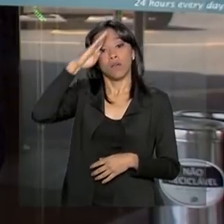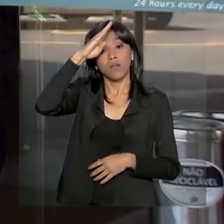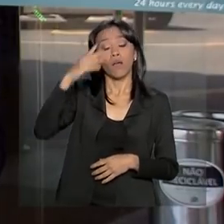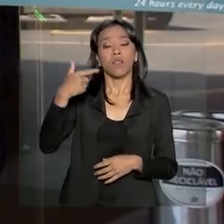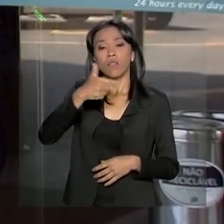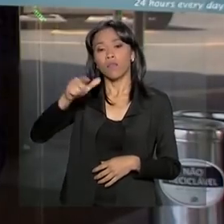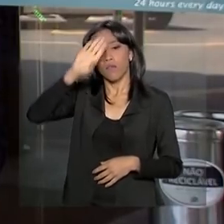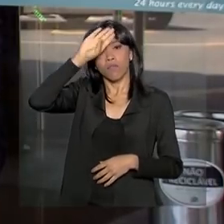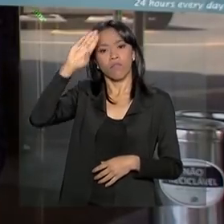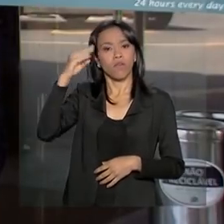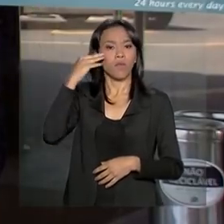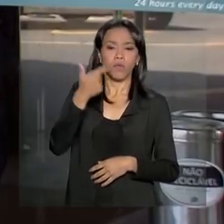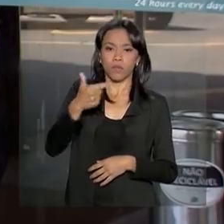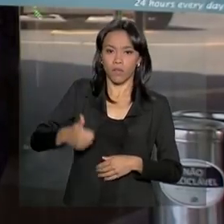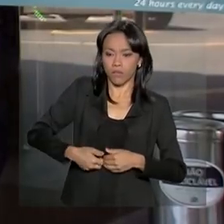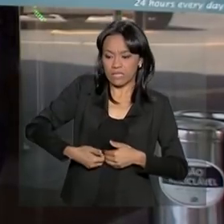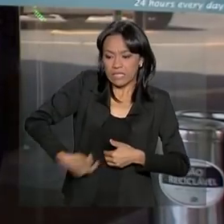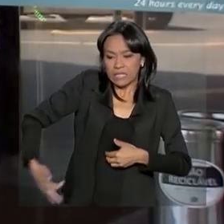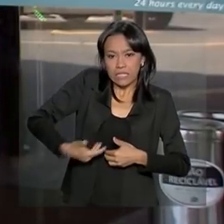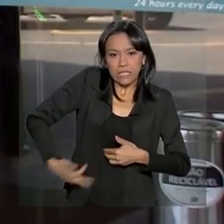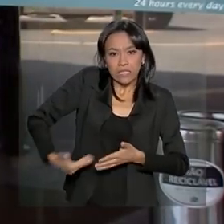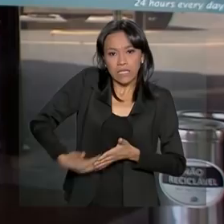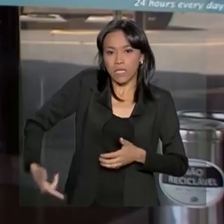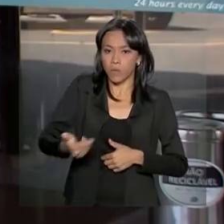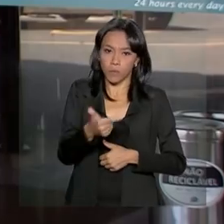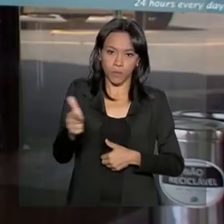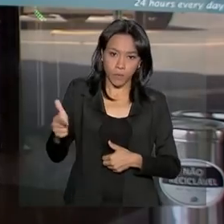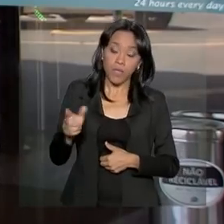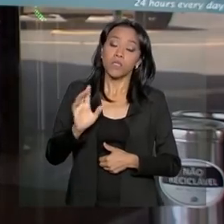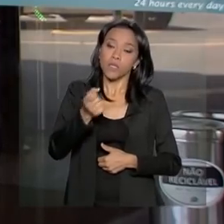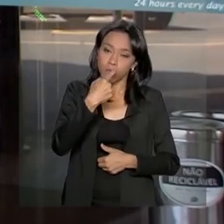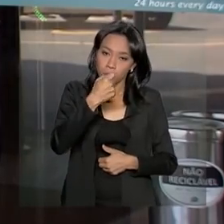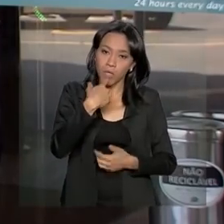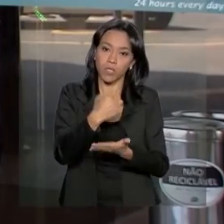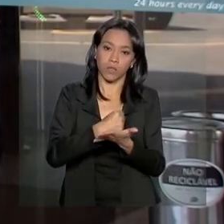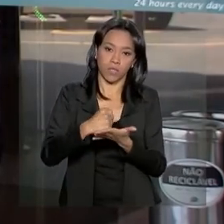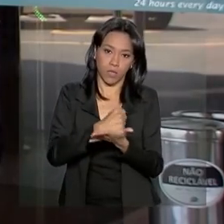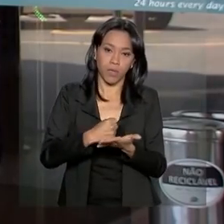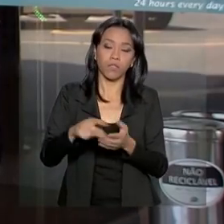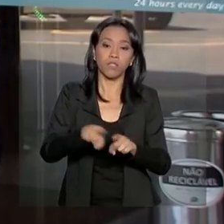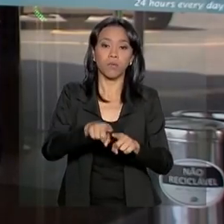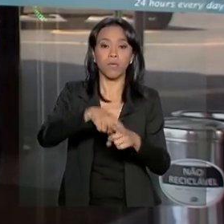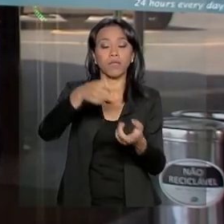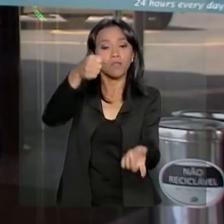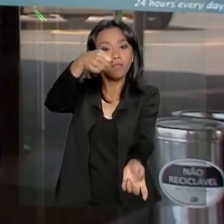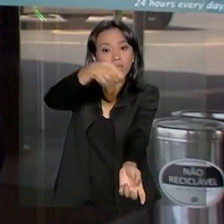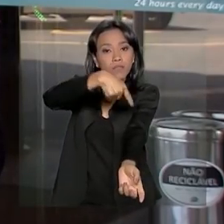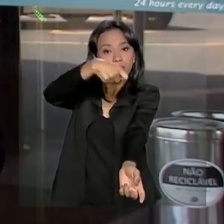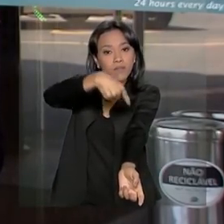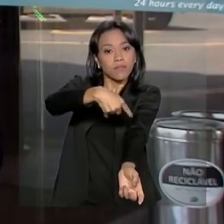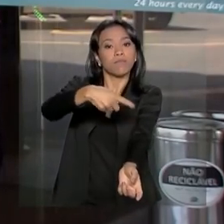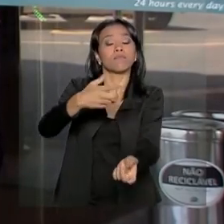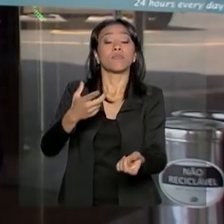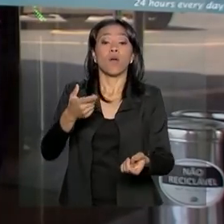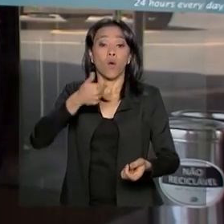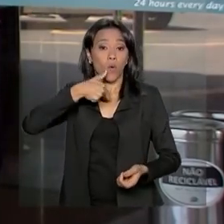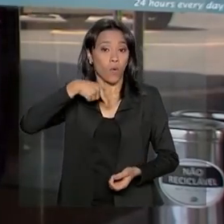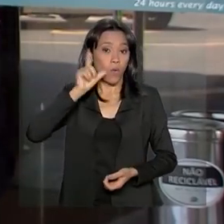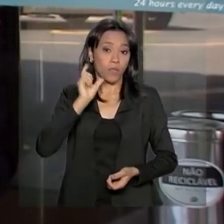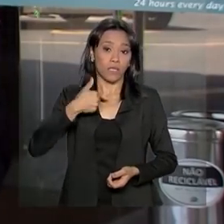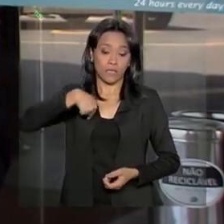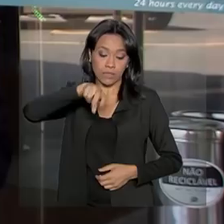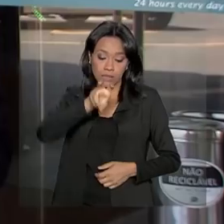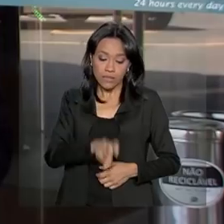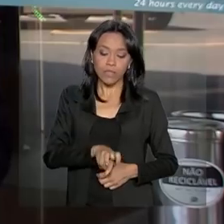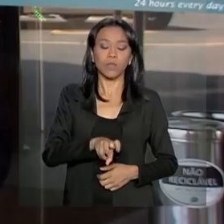outra complicação. Ele segue em jejum oral, recebendo analgésico, parador e hidratação endovenosa. O presidente sentou-se ontem em poltrona e fez